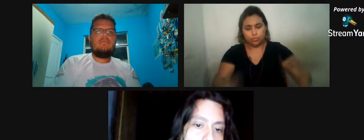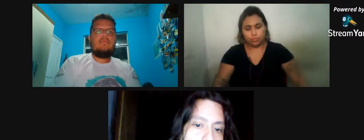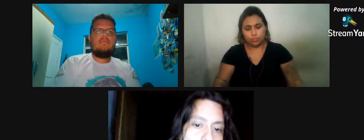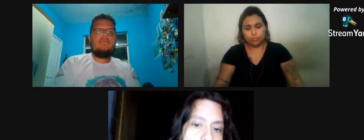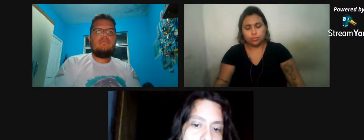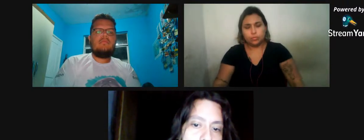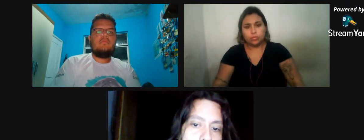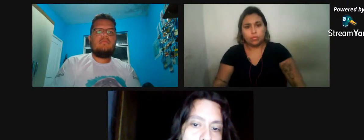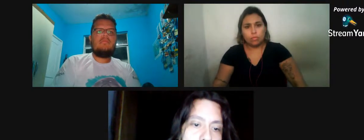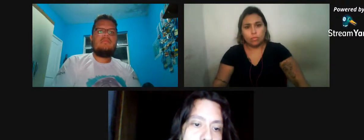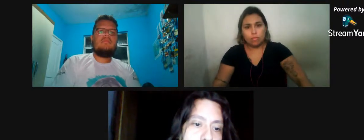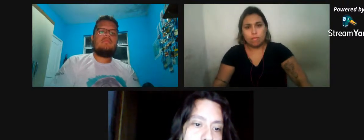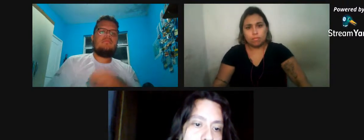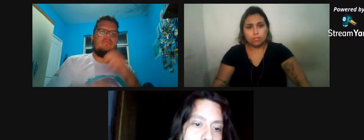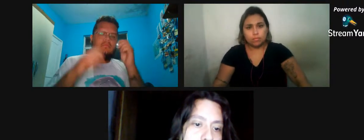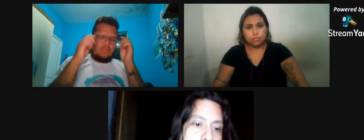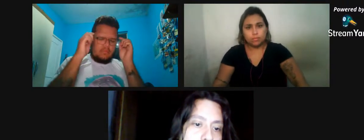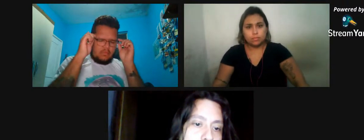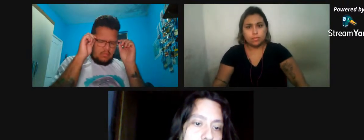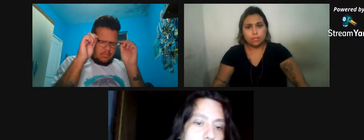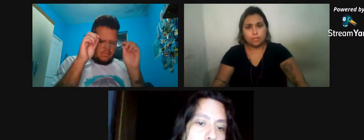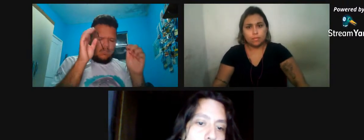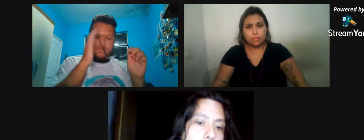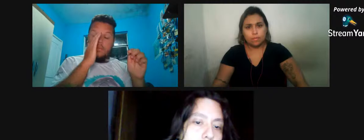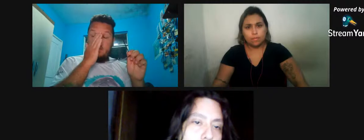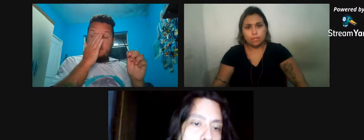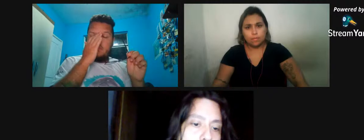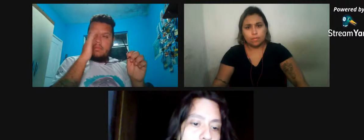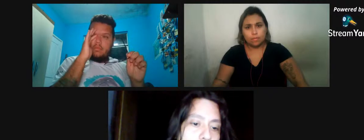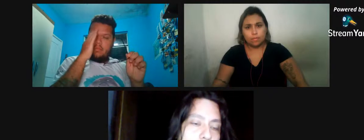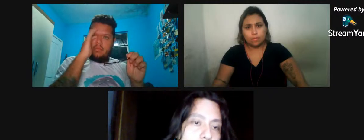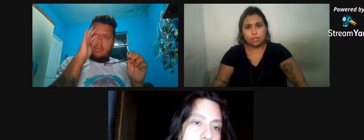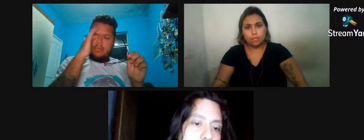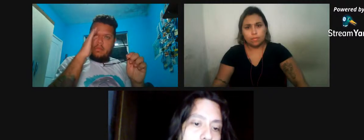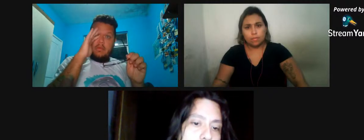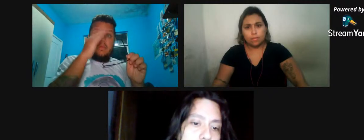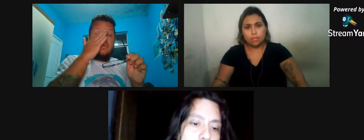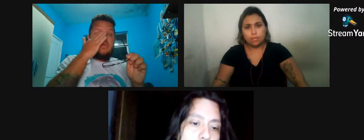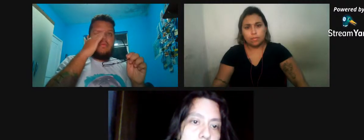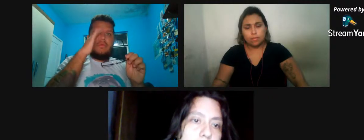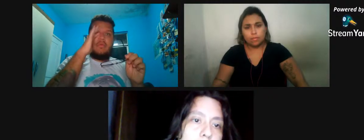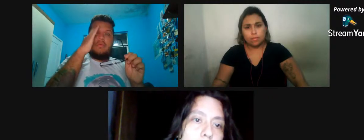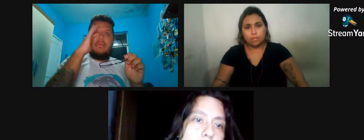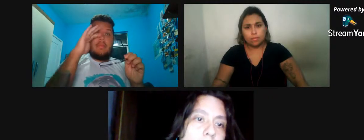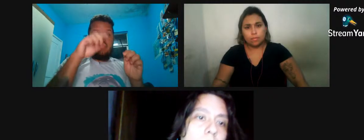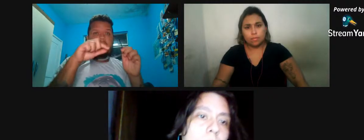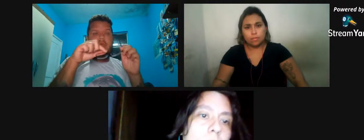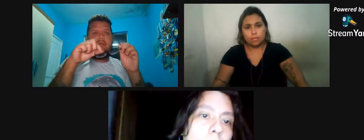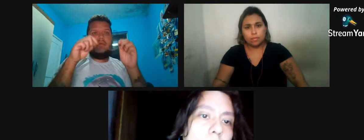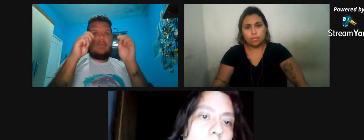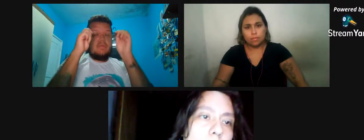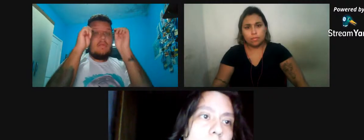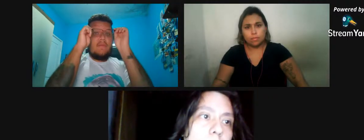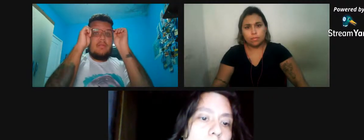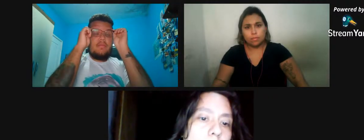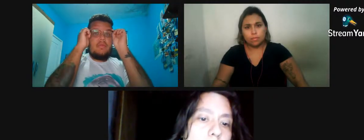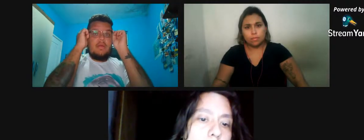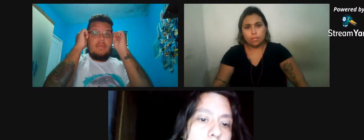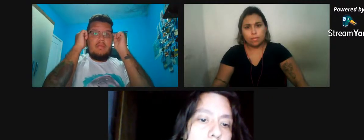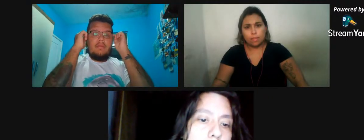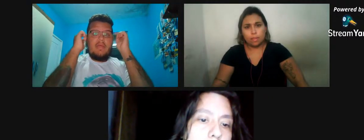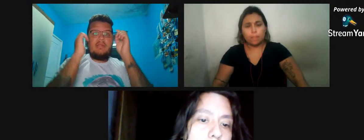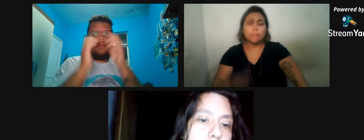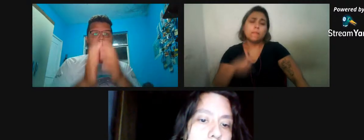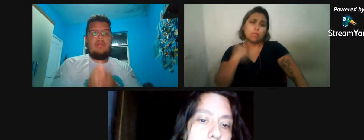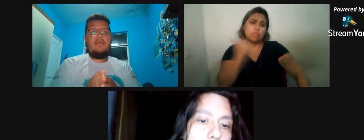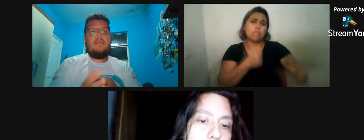Tipo, alguma marcação para poder identificar e saber o desenvolvimento deles? O estudo, assim, que a gente faz de